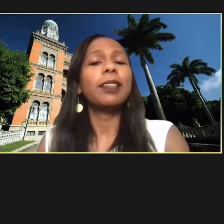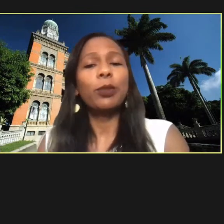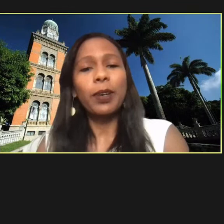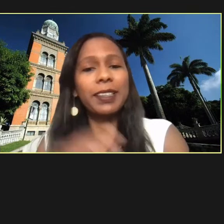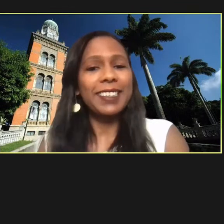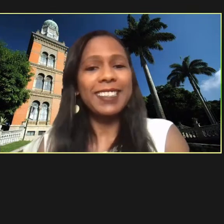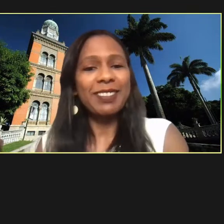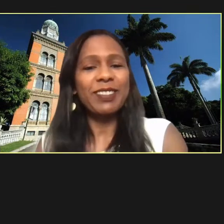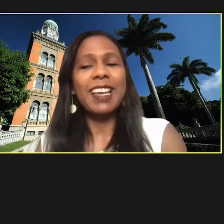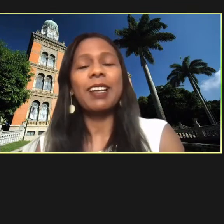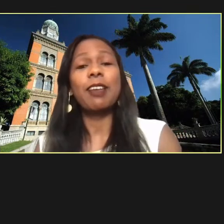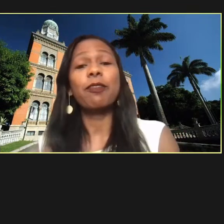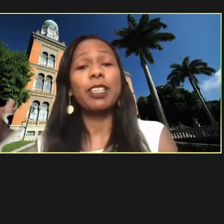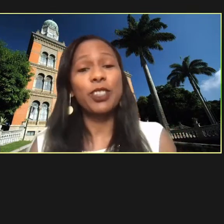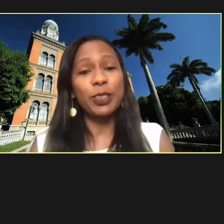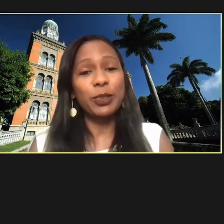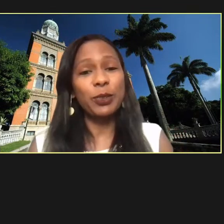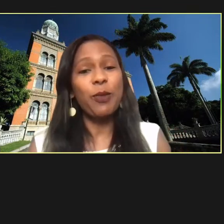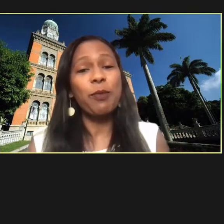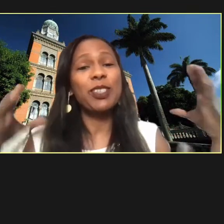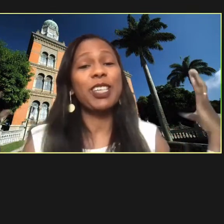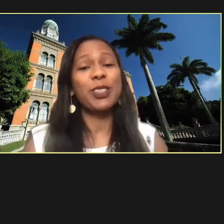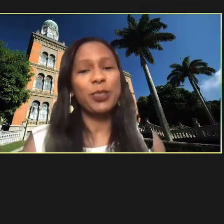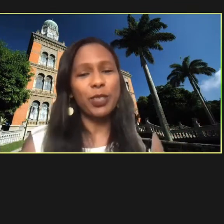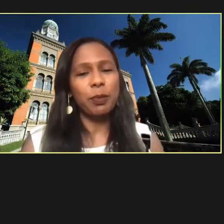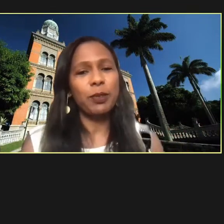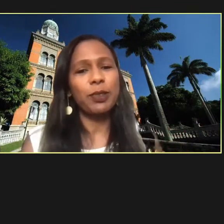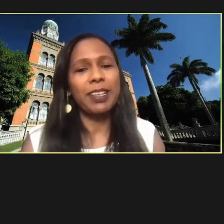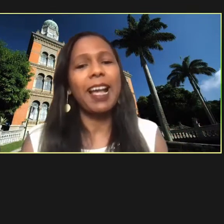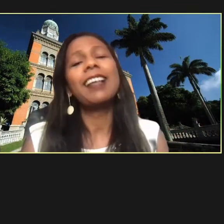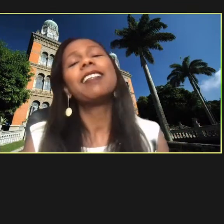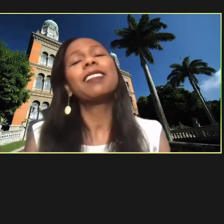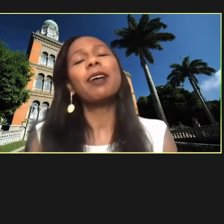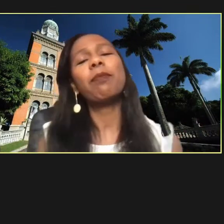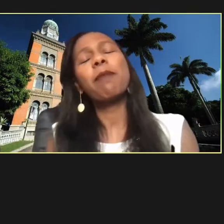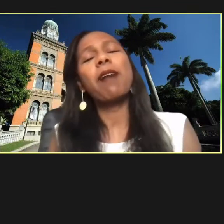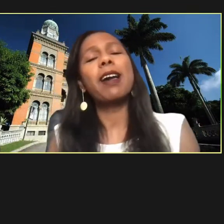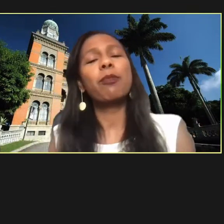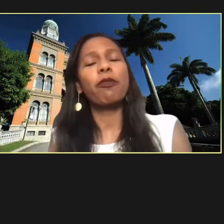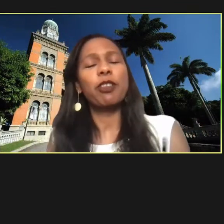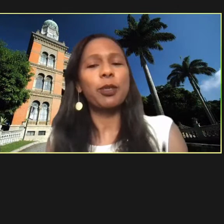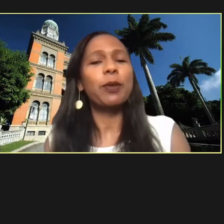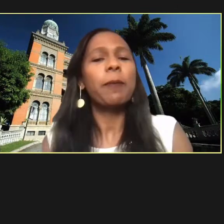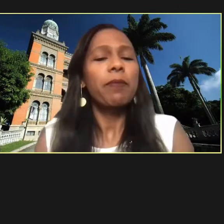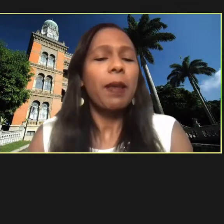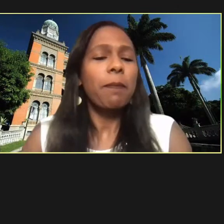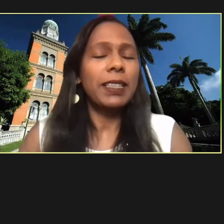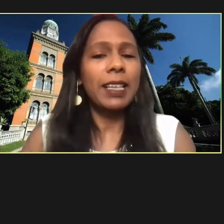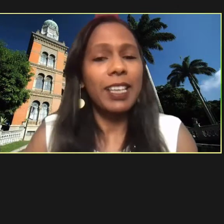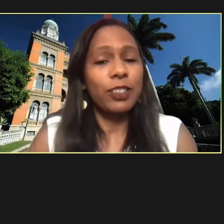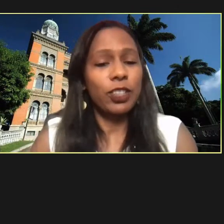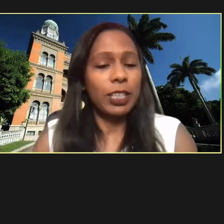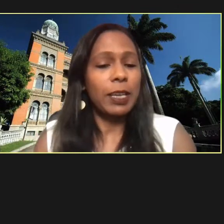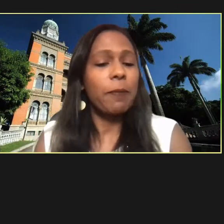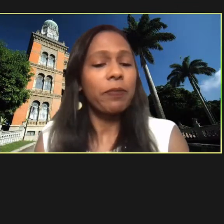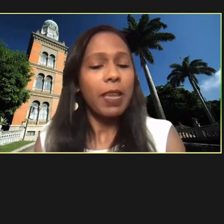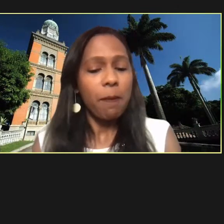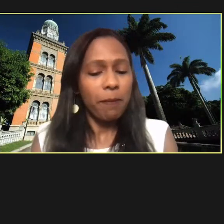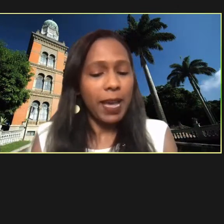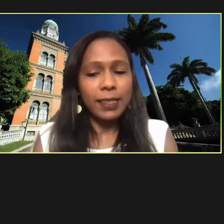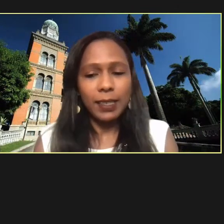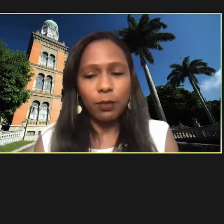ainda estou aqui refletindo com algumas questões para colocar também para o professor Bernardo Rente